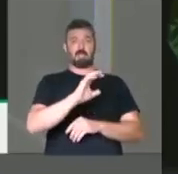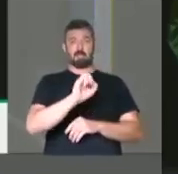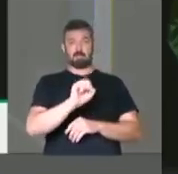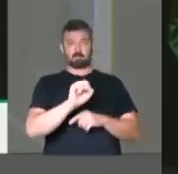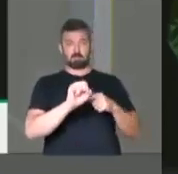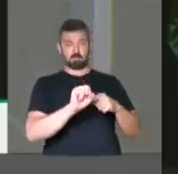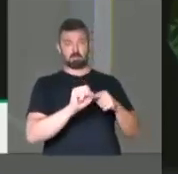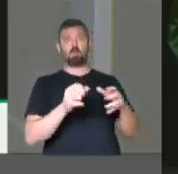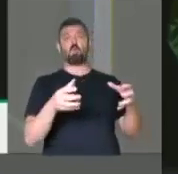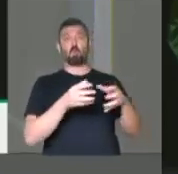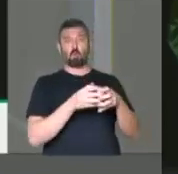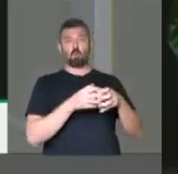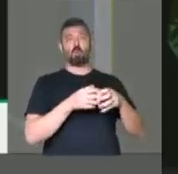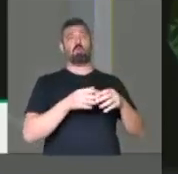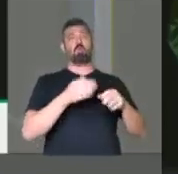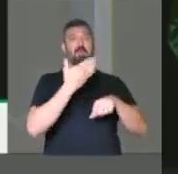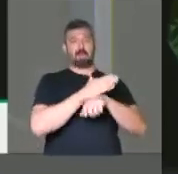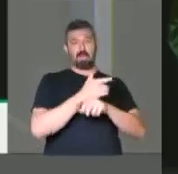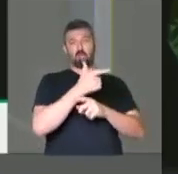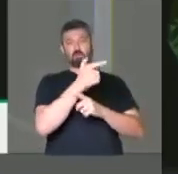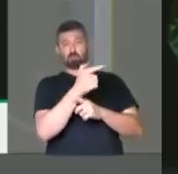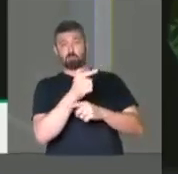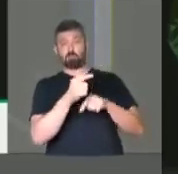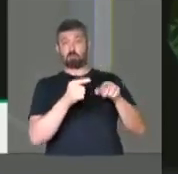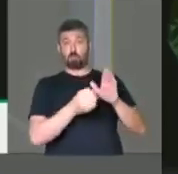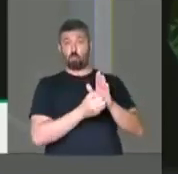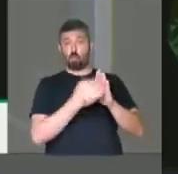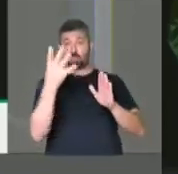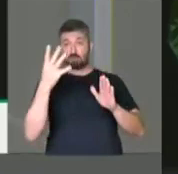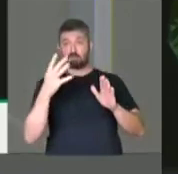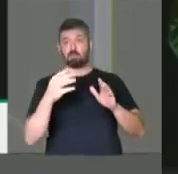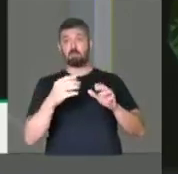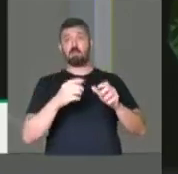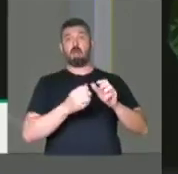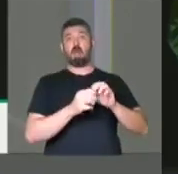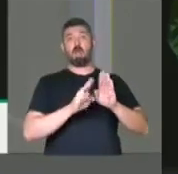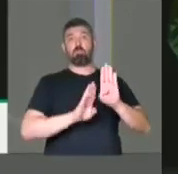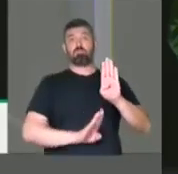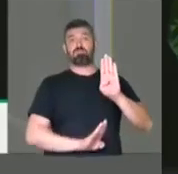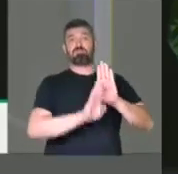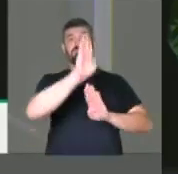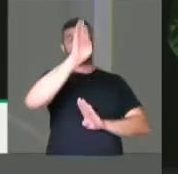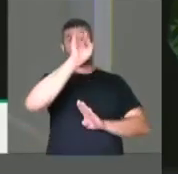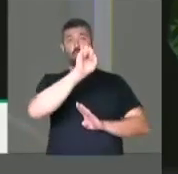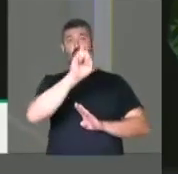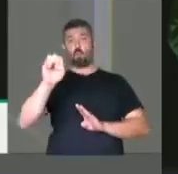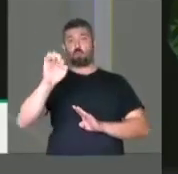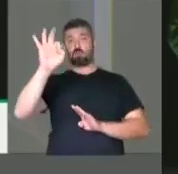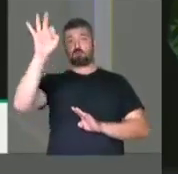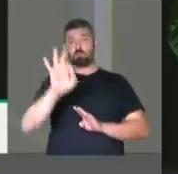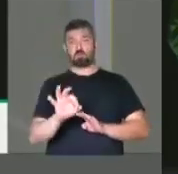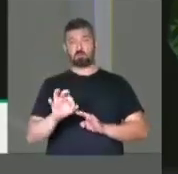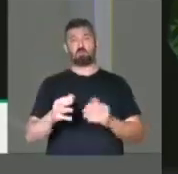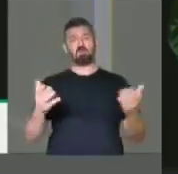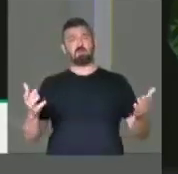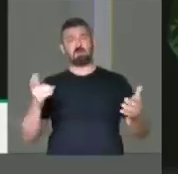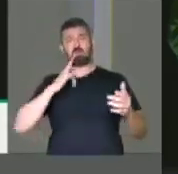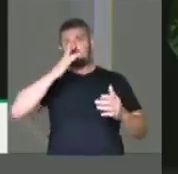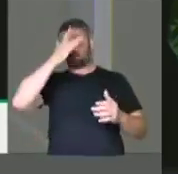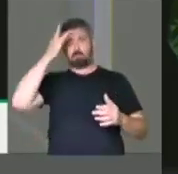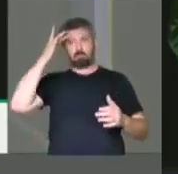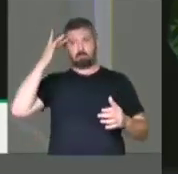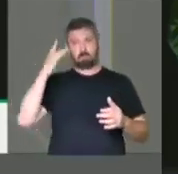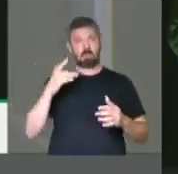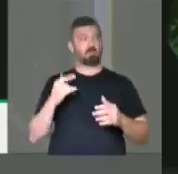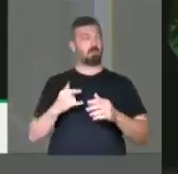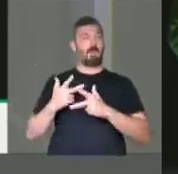E é bom lembrar que de 2014 para cá o número de componentes de CACs aumentou mais de 800%. Então tem muita gente